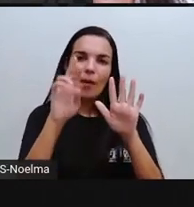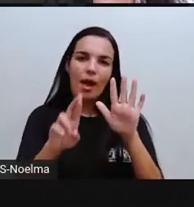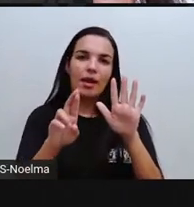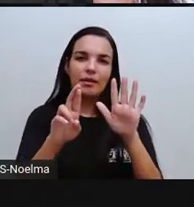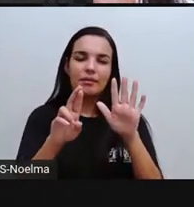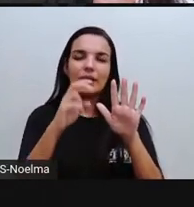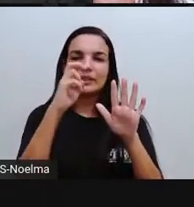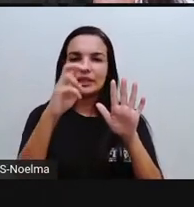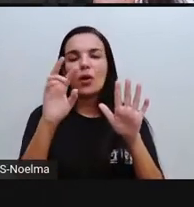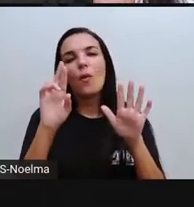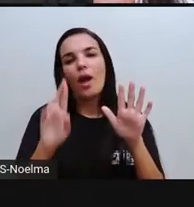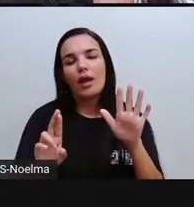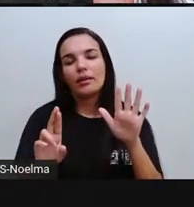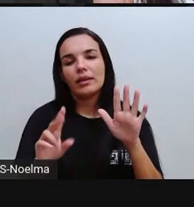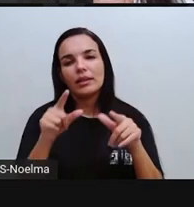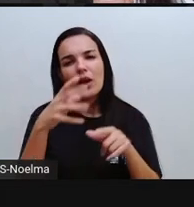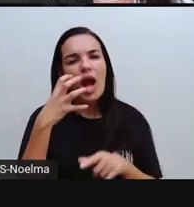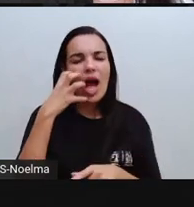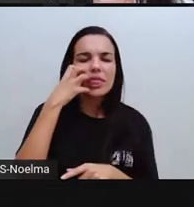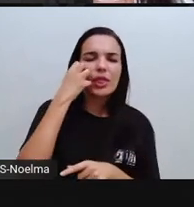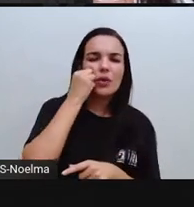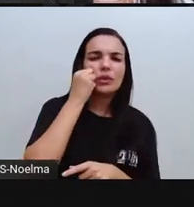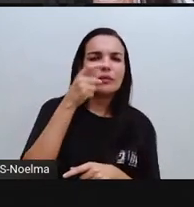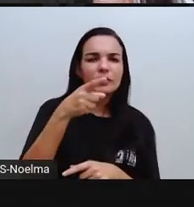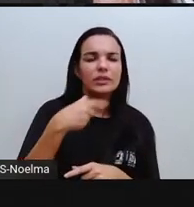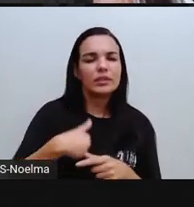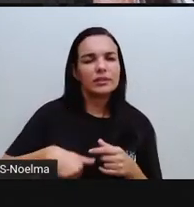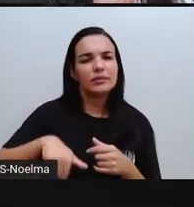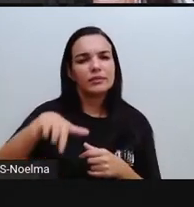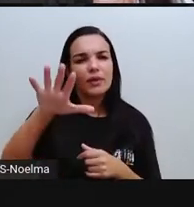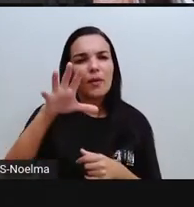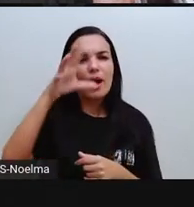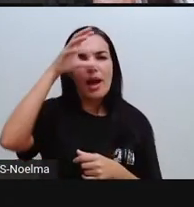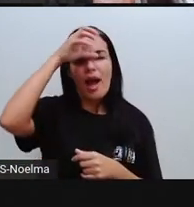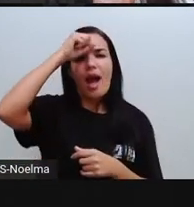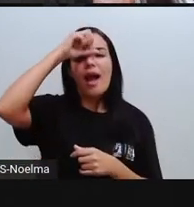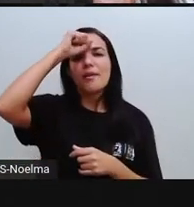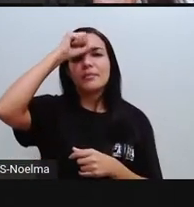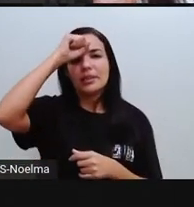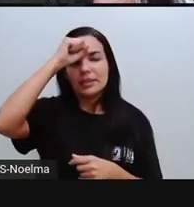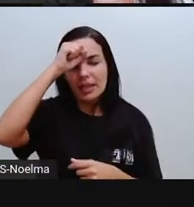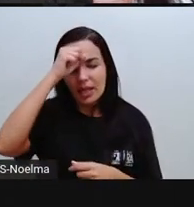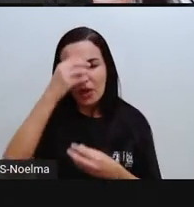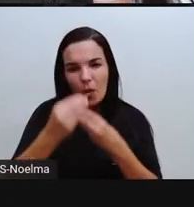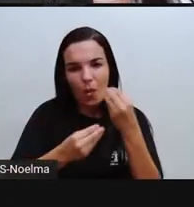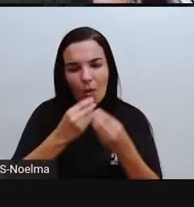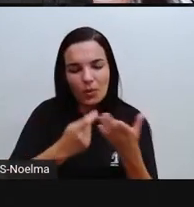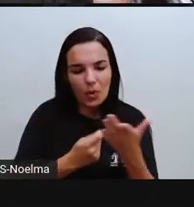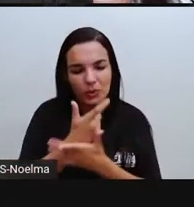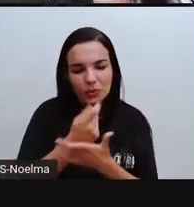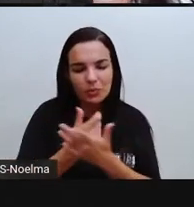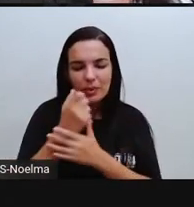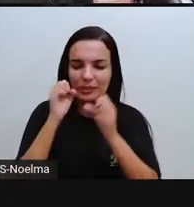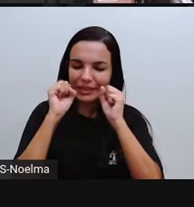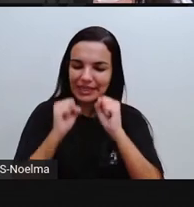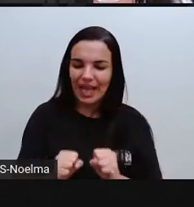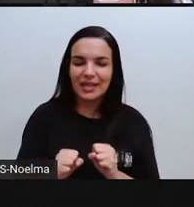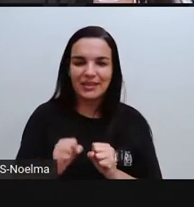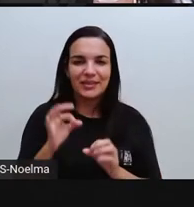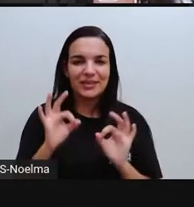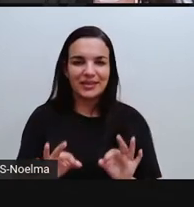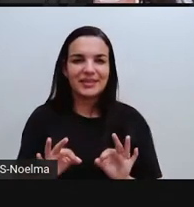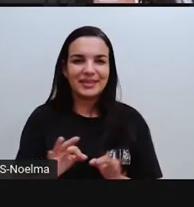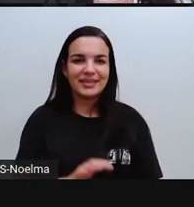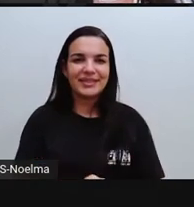reciclar. Adotem esses 5Rs que vocês estarão aí consumindo de forma sustentável,